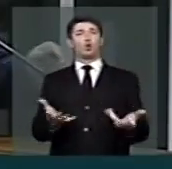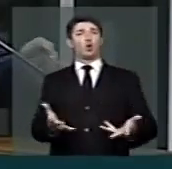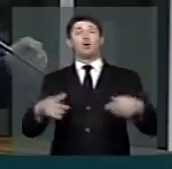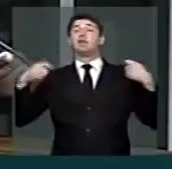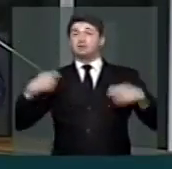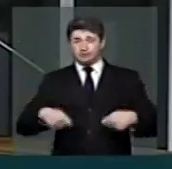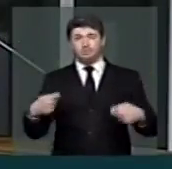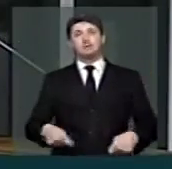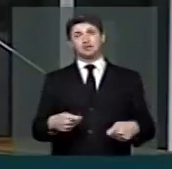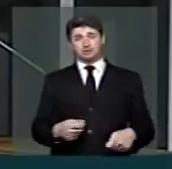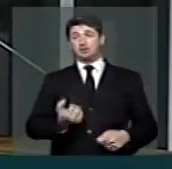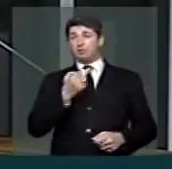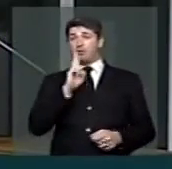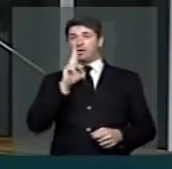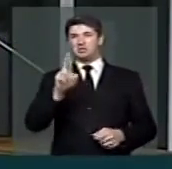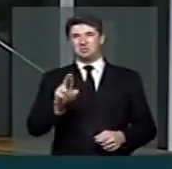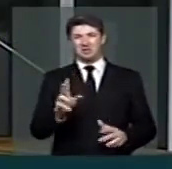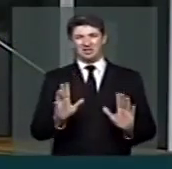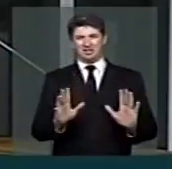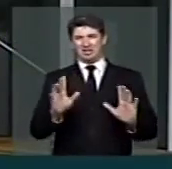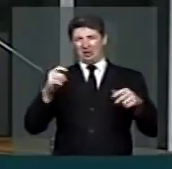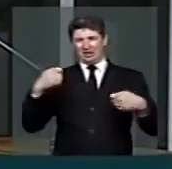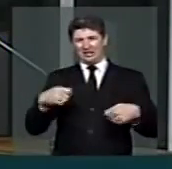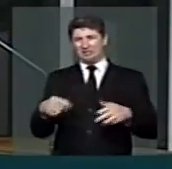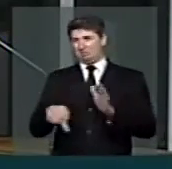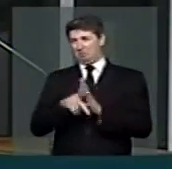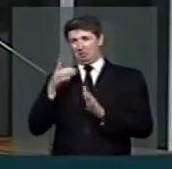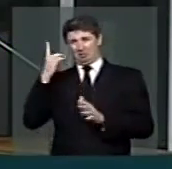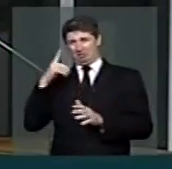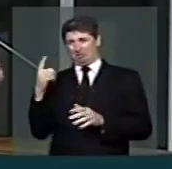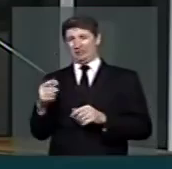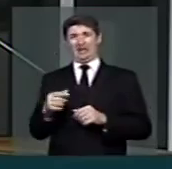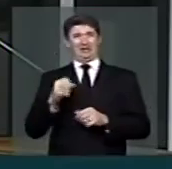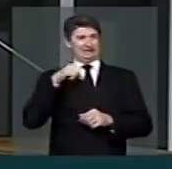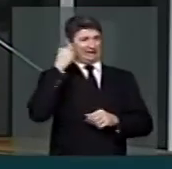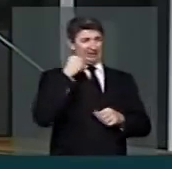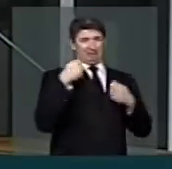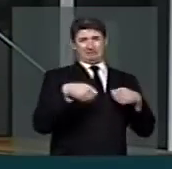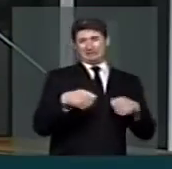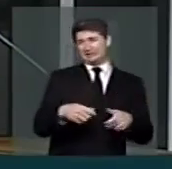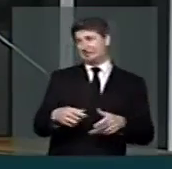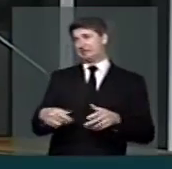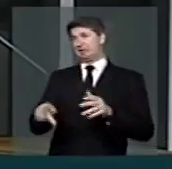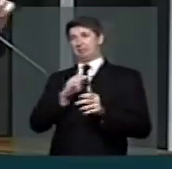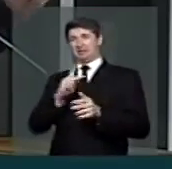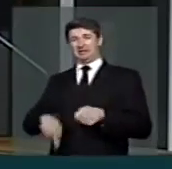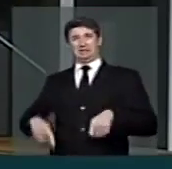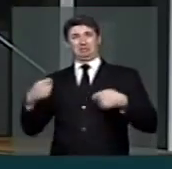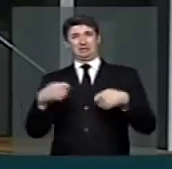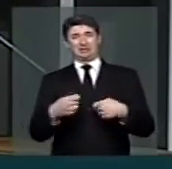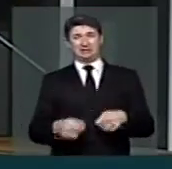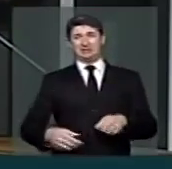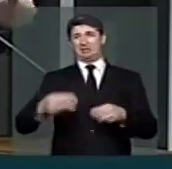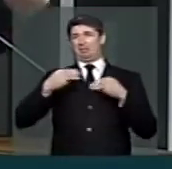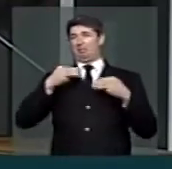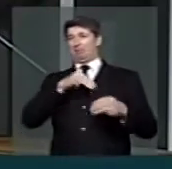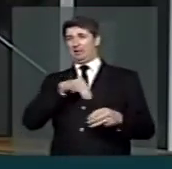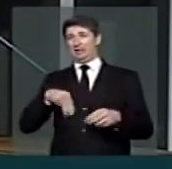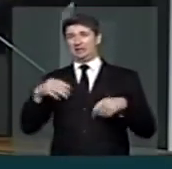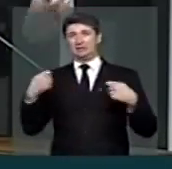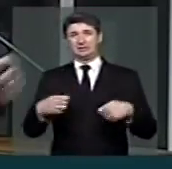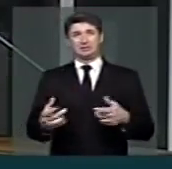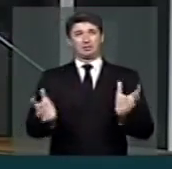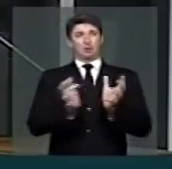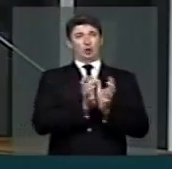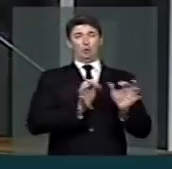preciso dar resposta, não aos anseios dos deputados, dos senadores, da própria presidenta Dilma, dos ministros, ou dos